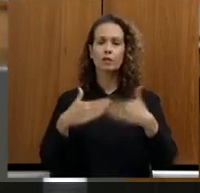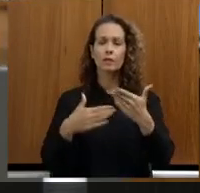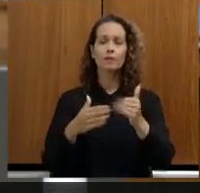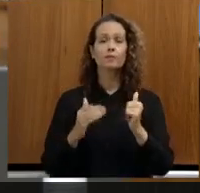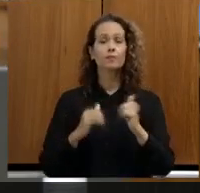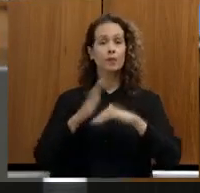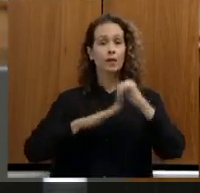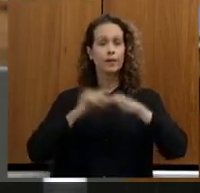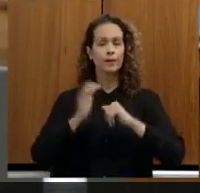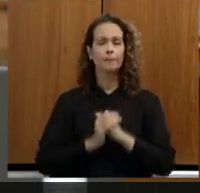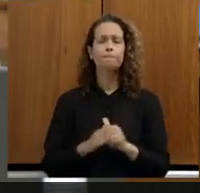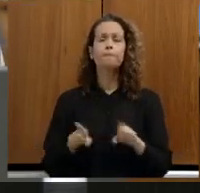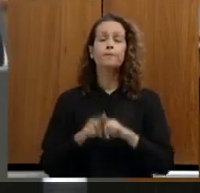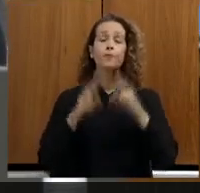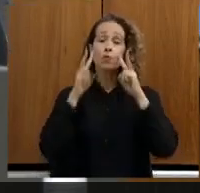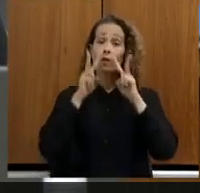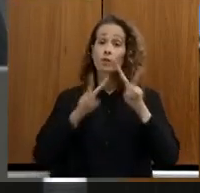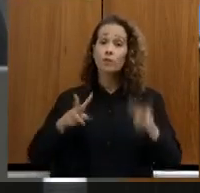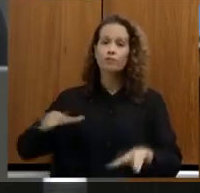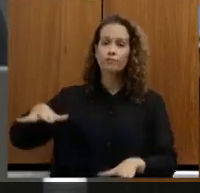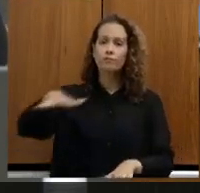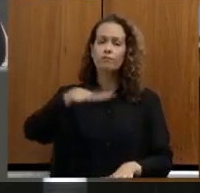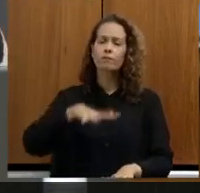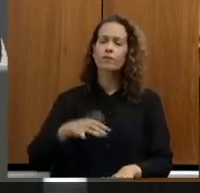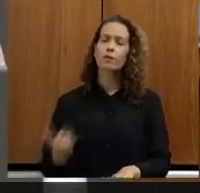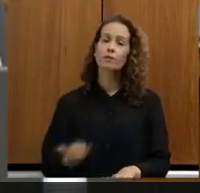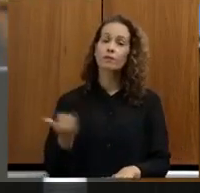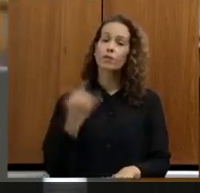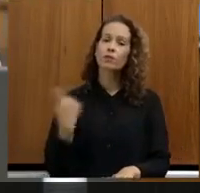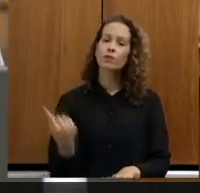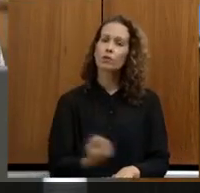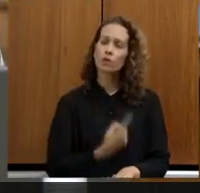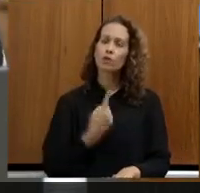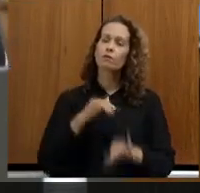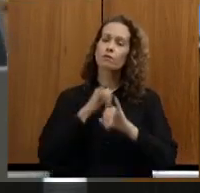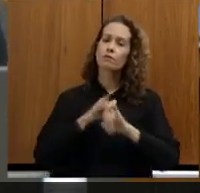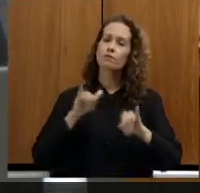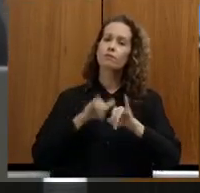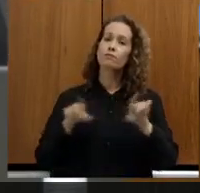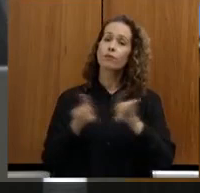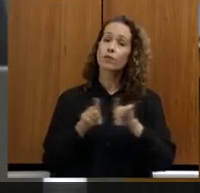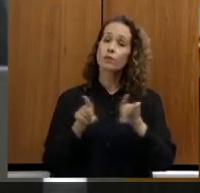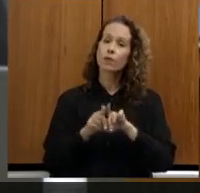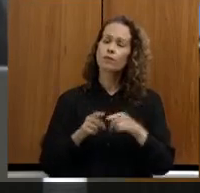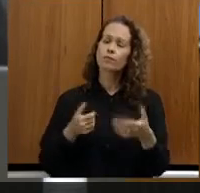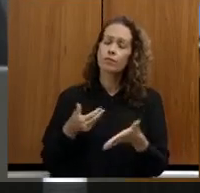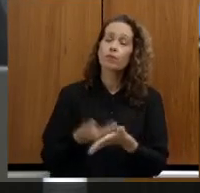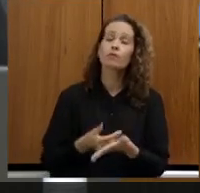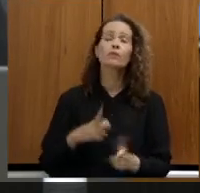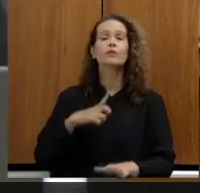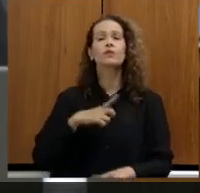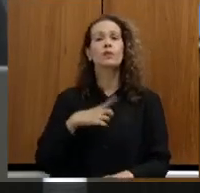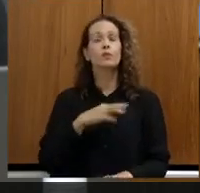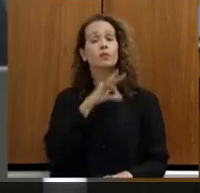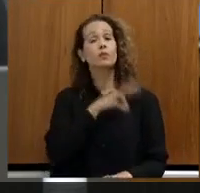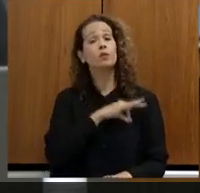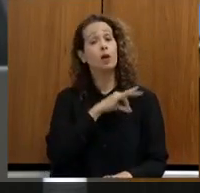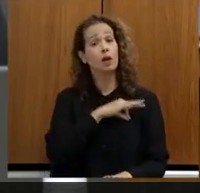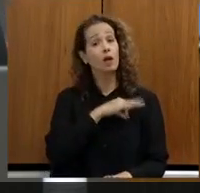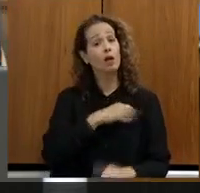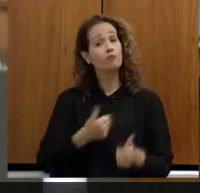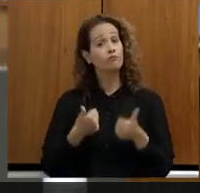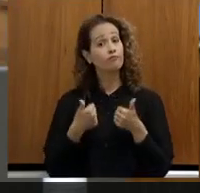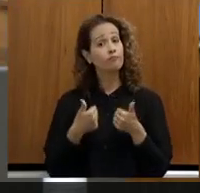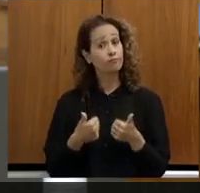disso numa visão mais ampla é importante também a gente referenciar que nós recentemente tivemos o nosso salário regularizado